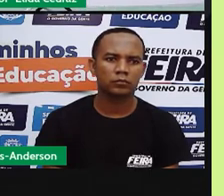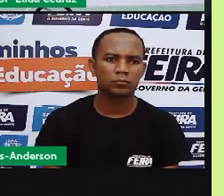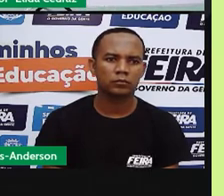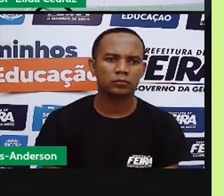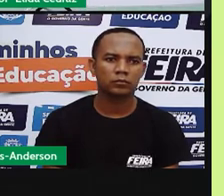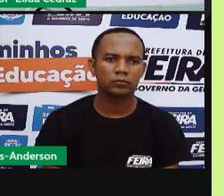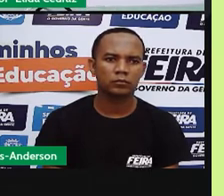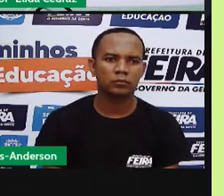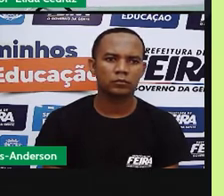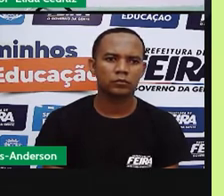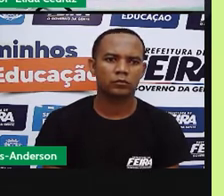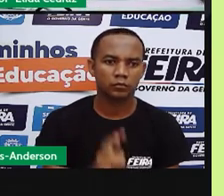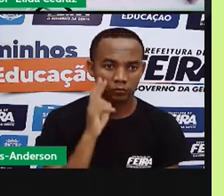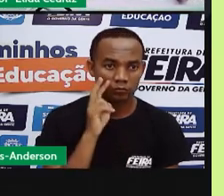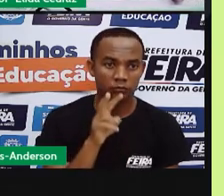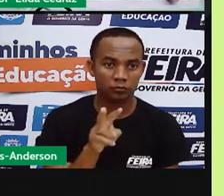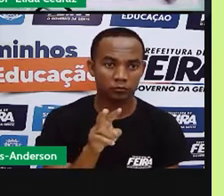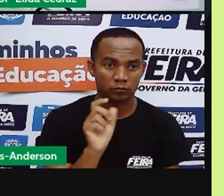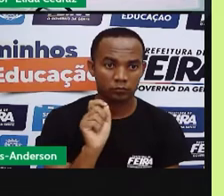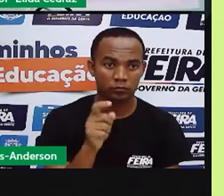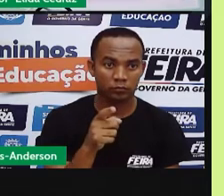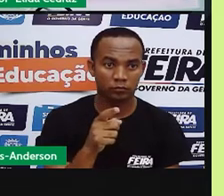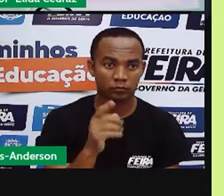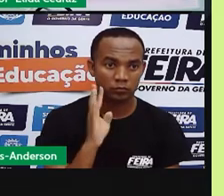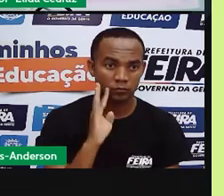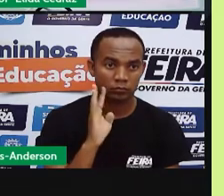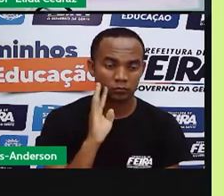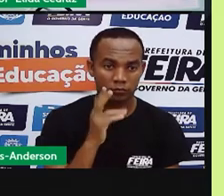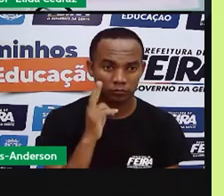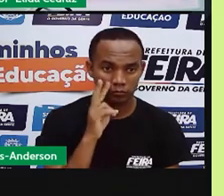Aqui, tá vendo? Dá pra você ver legal?